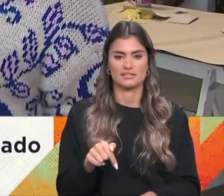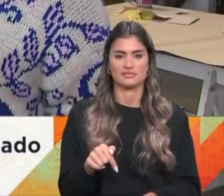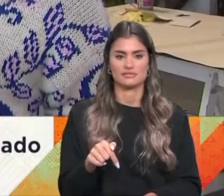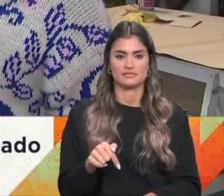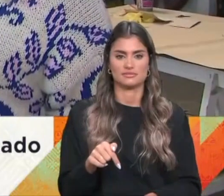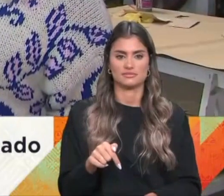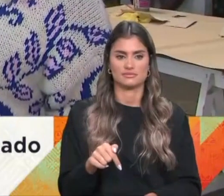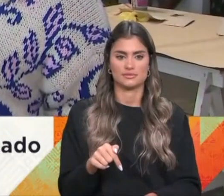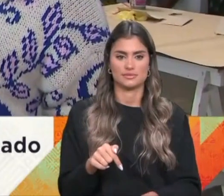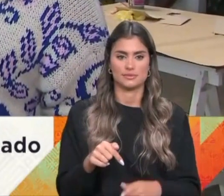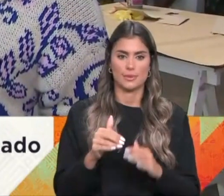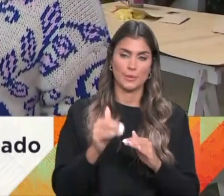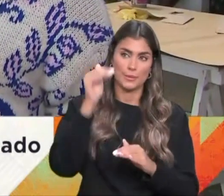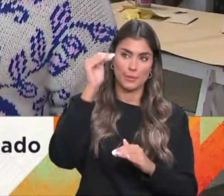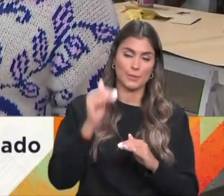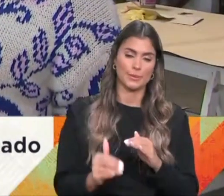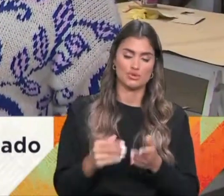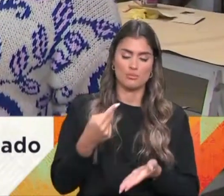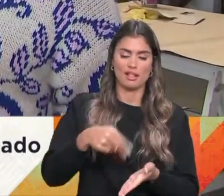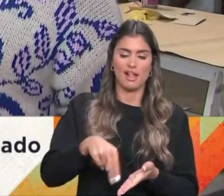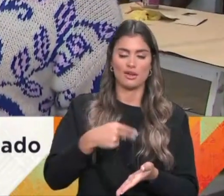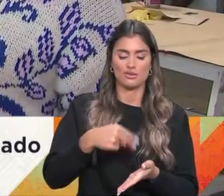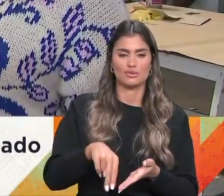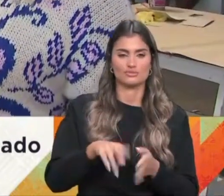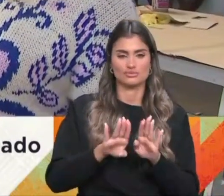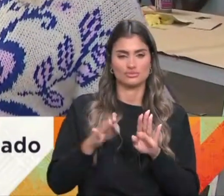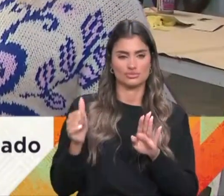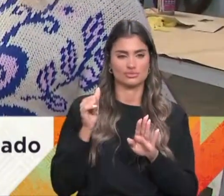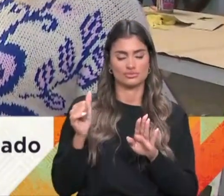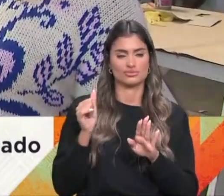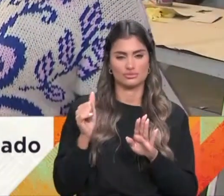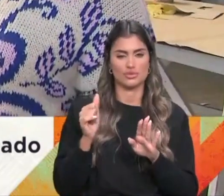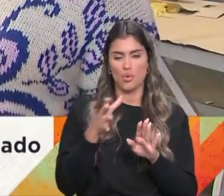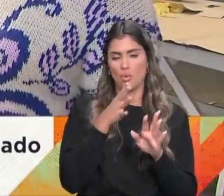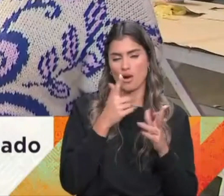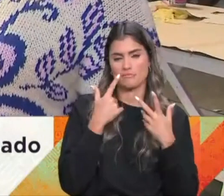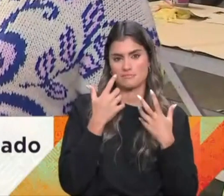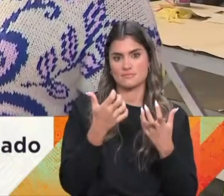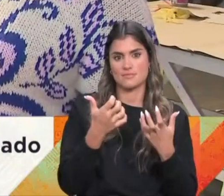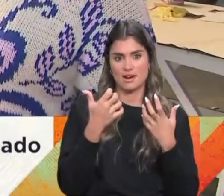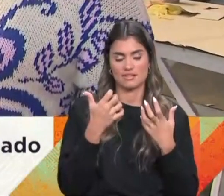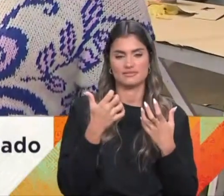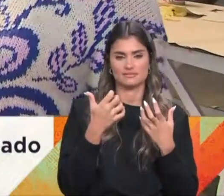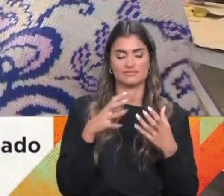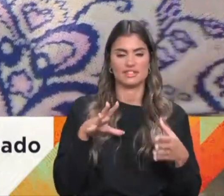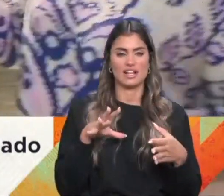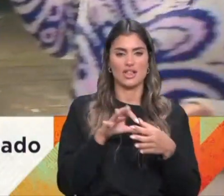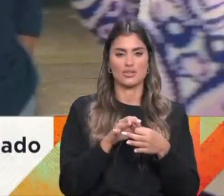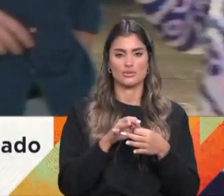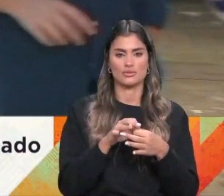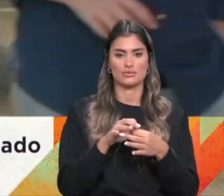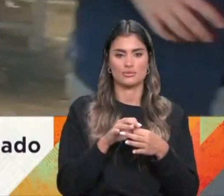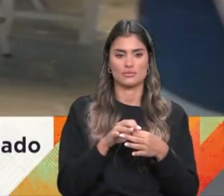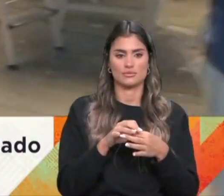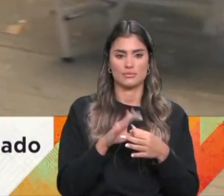vão subir e descer no espetáculo. Uma cenografia muito colorida a responder a um certo tom cabaretico que